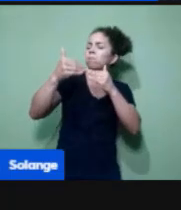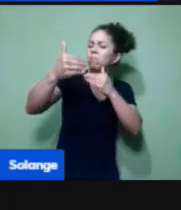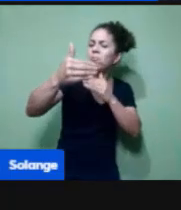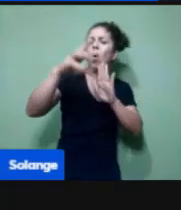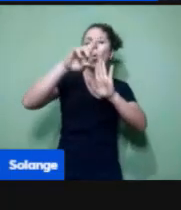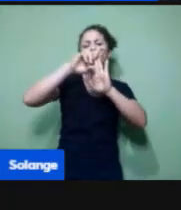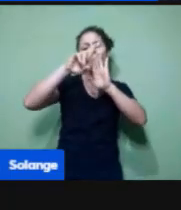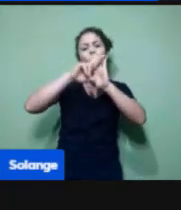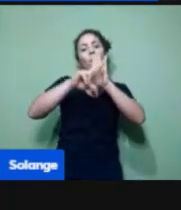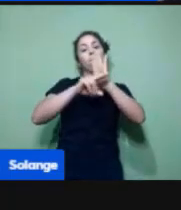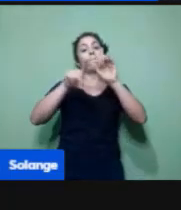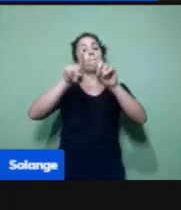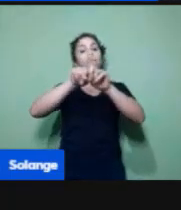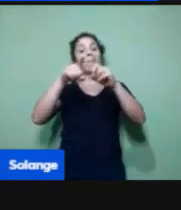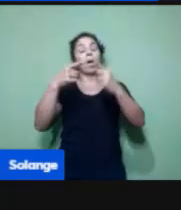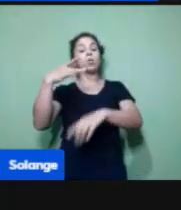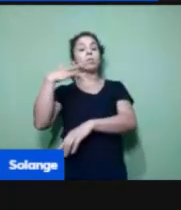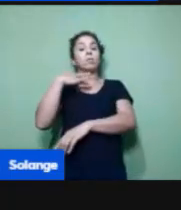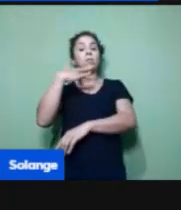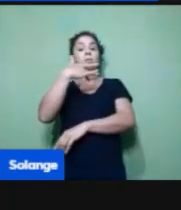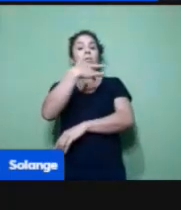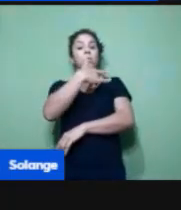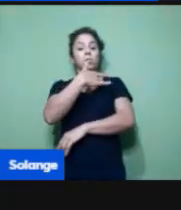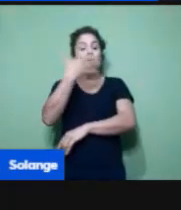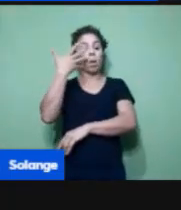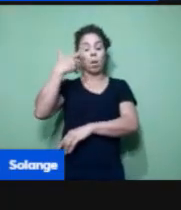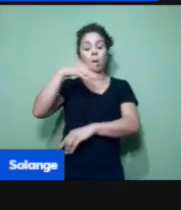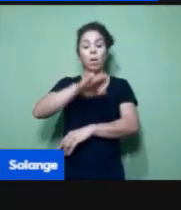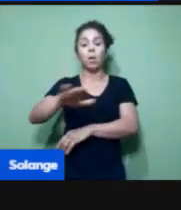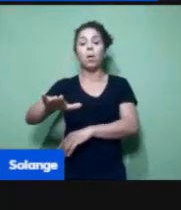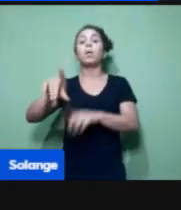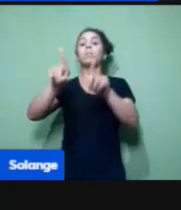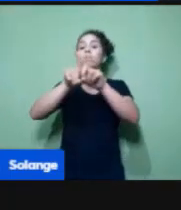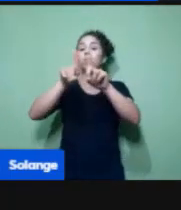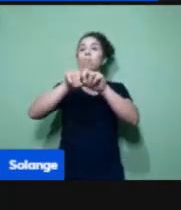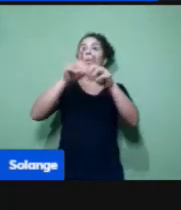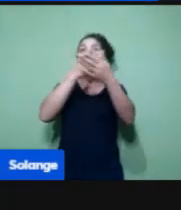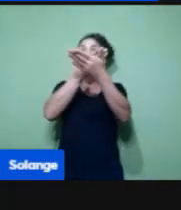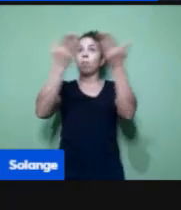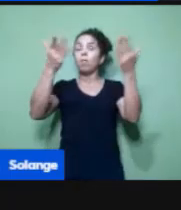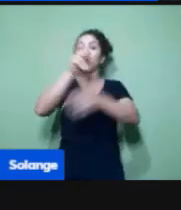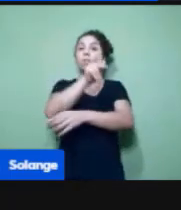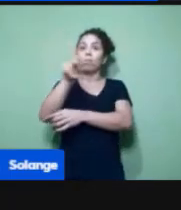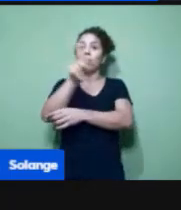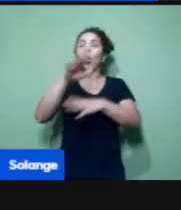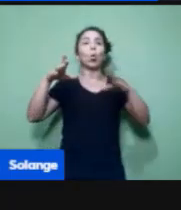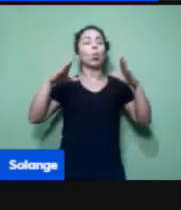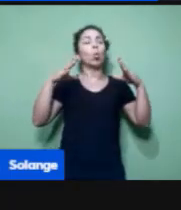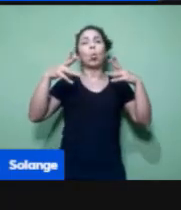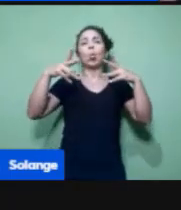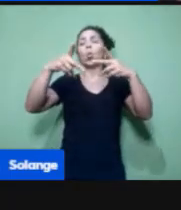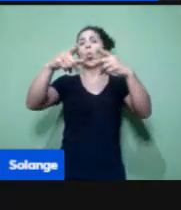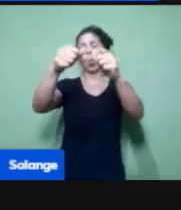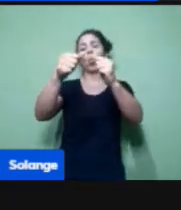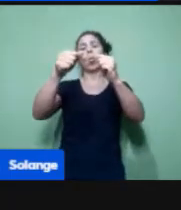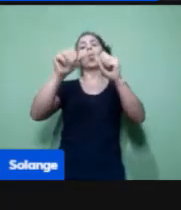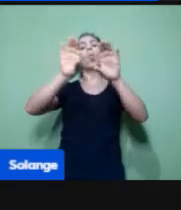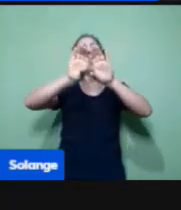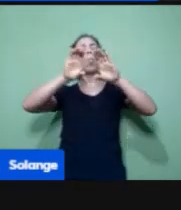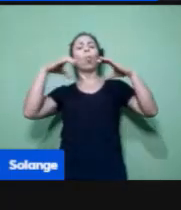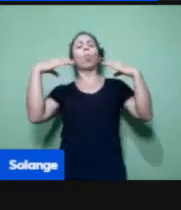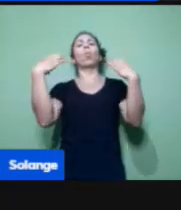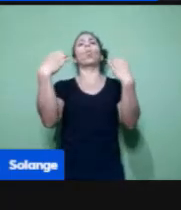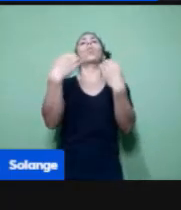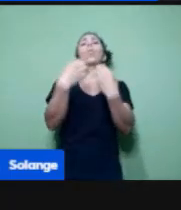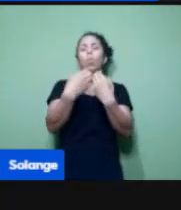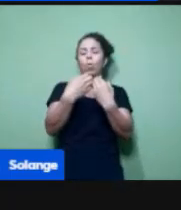a saúde da criança, é a sua saúde também, professor, é a saúde de toda uma comunidade. Então, por mais difícil